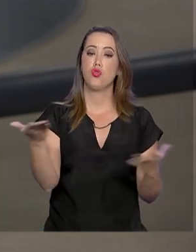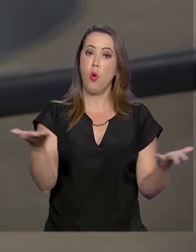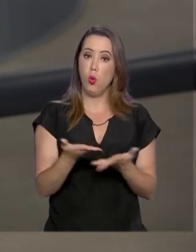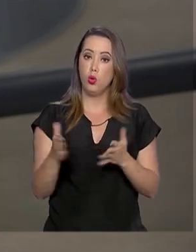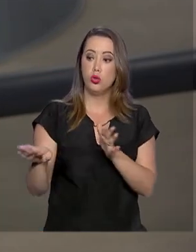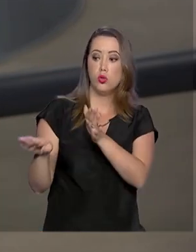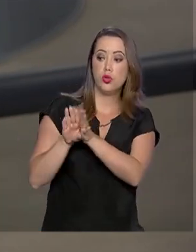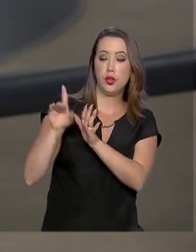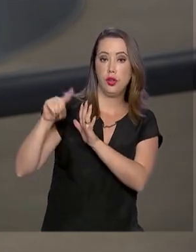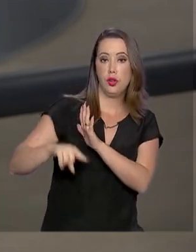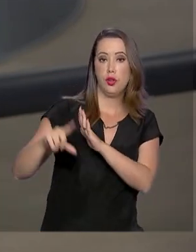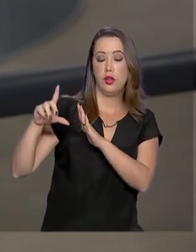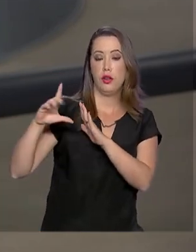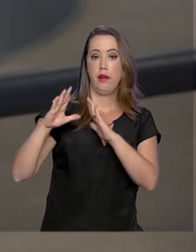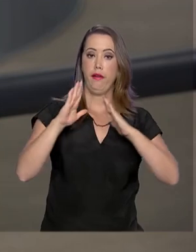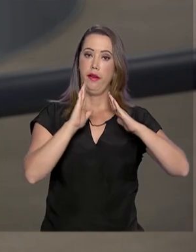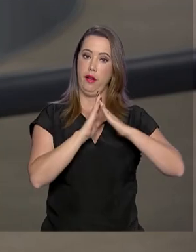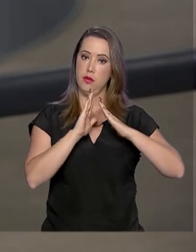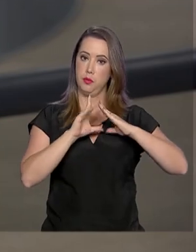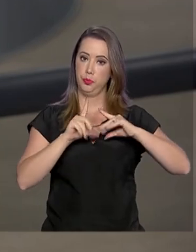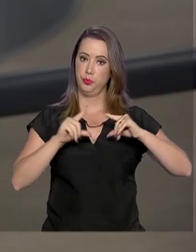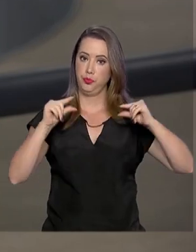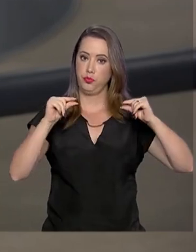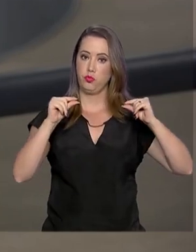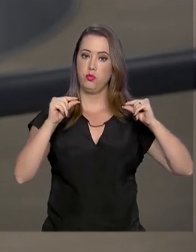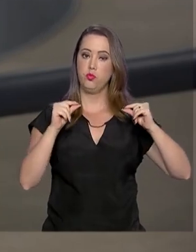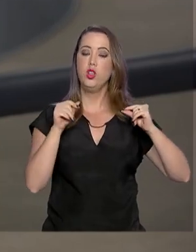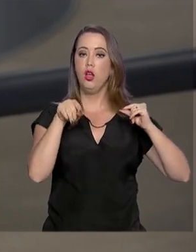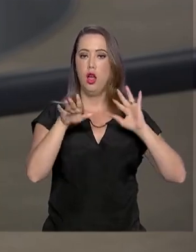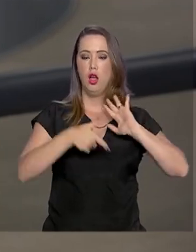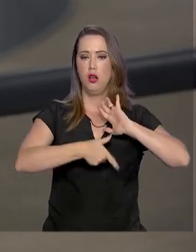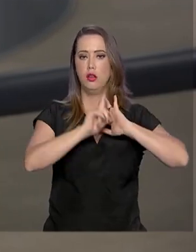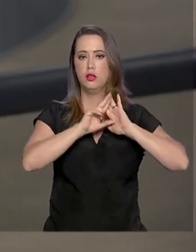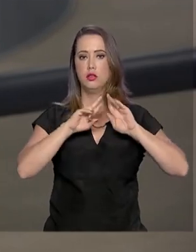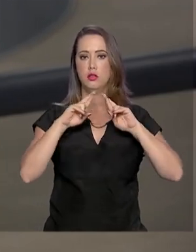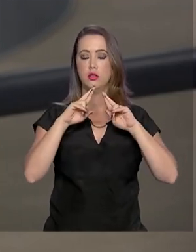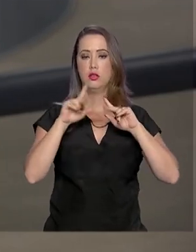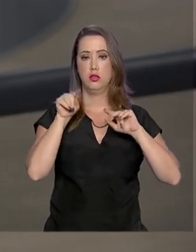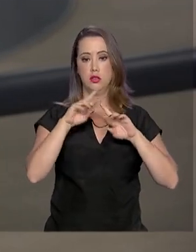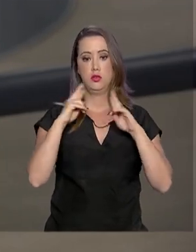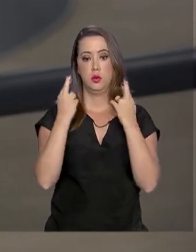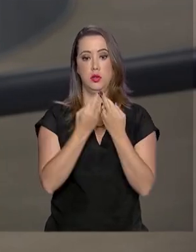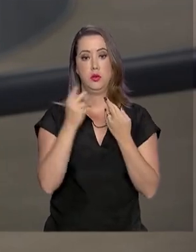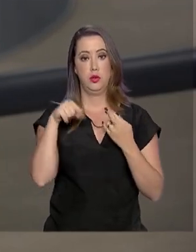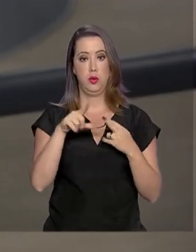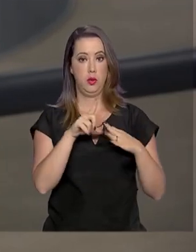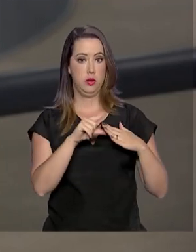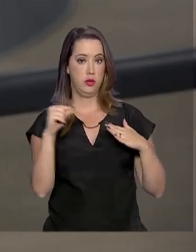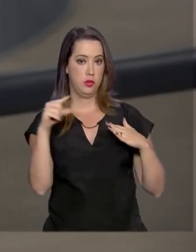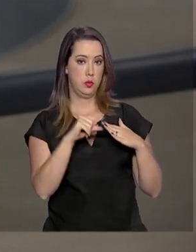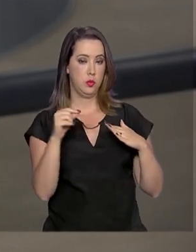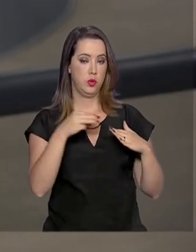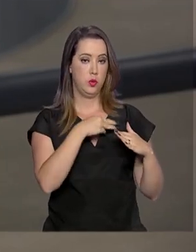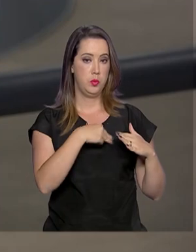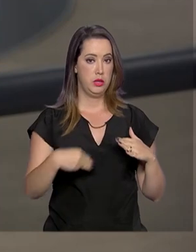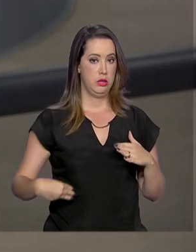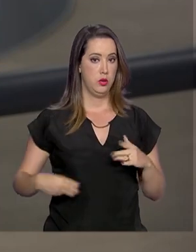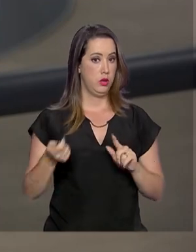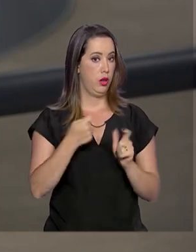da tarde de hoje ao chegar ao Palácio da Alvorada. Mais cedo, ele recebeu para uma reunião aqui no Planalto o ministro da Economia,